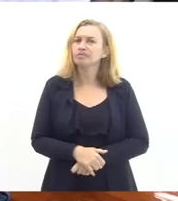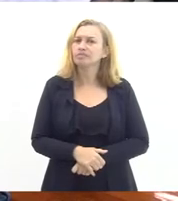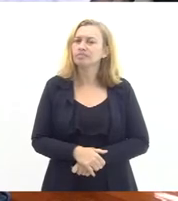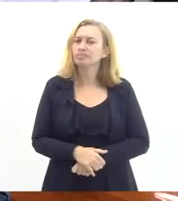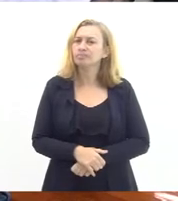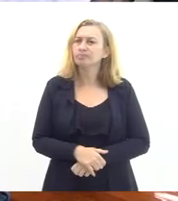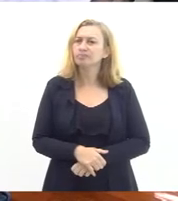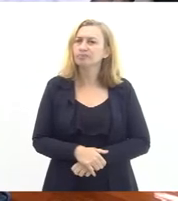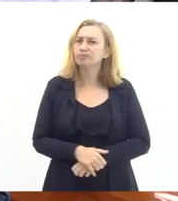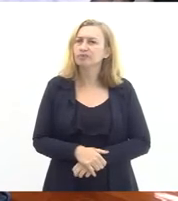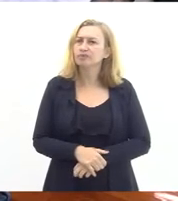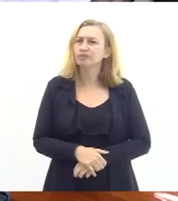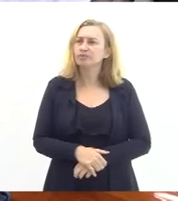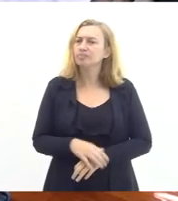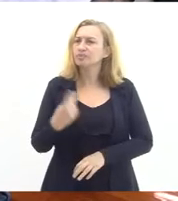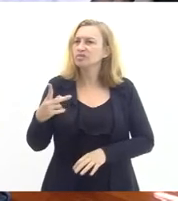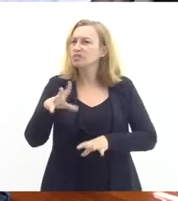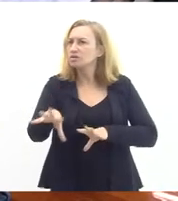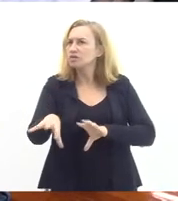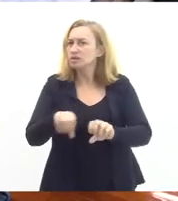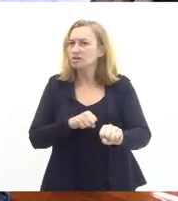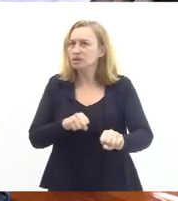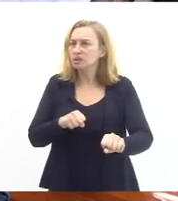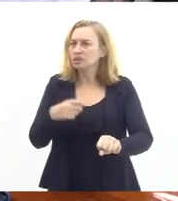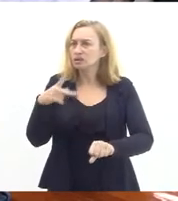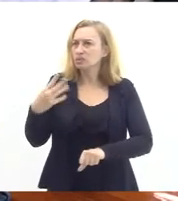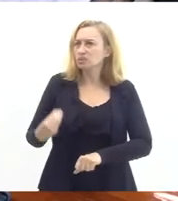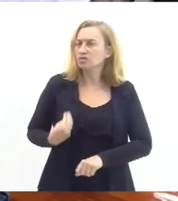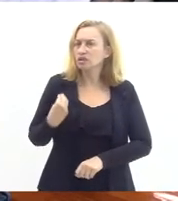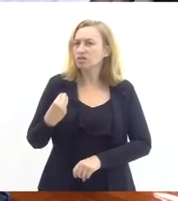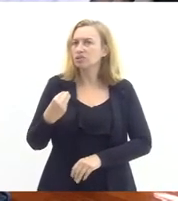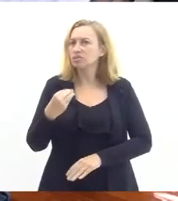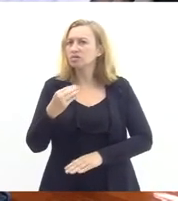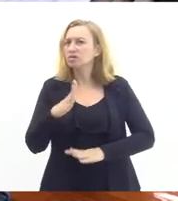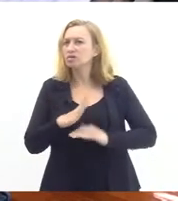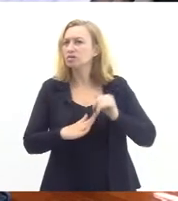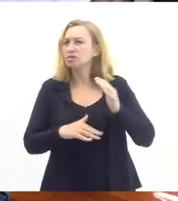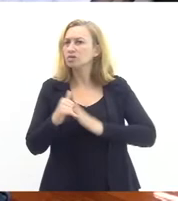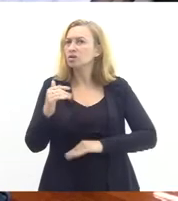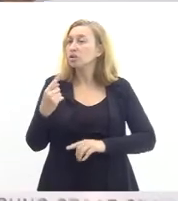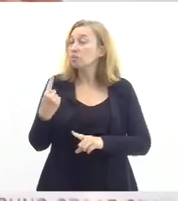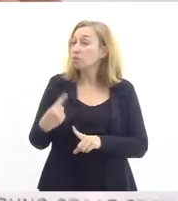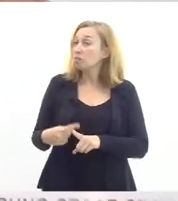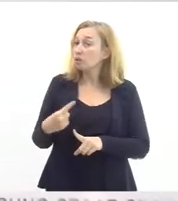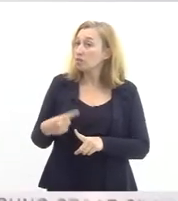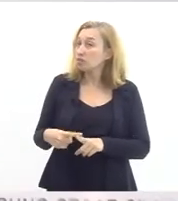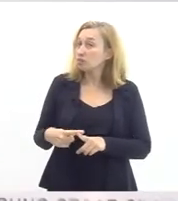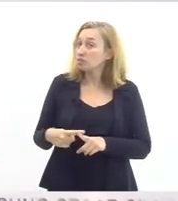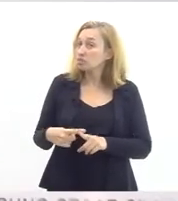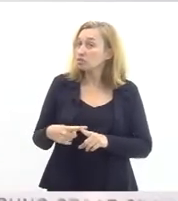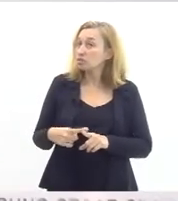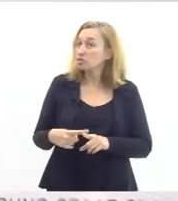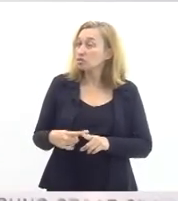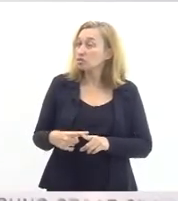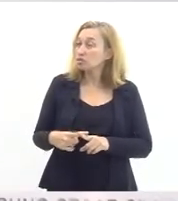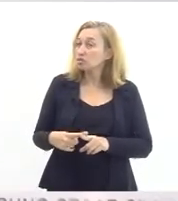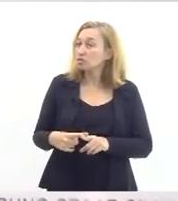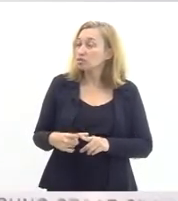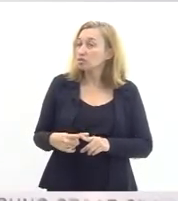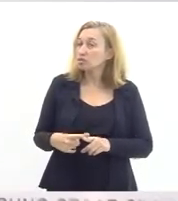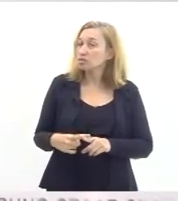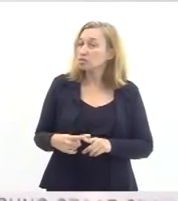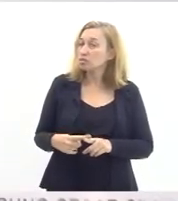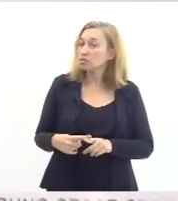tanto na sua formação quanto na sua vida profissional porque isso dá dimensão o senhor pode ter a dimensão